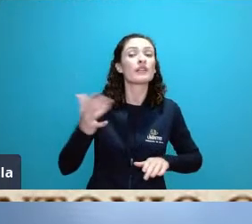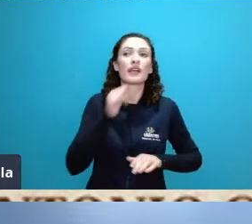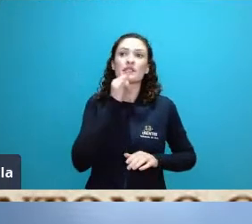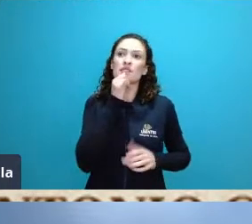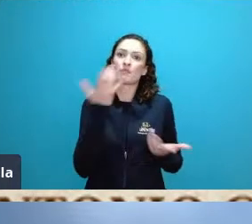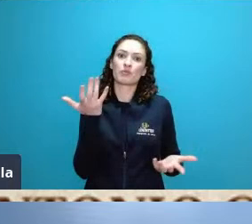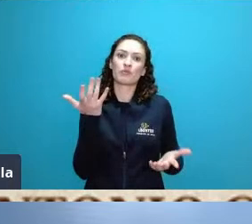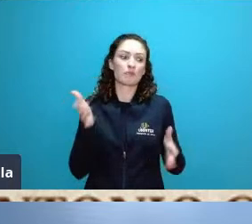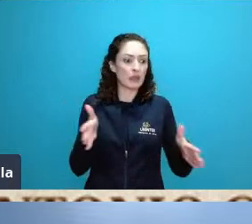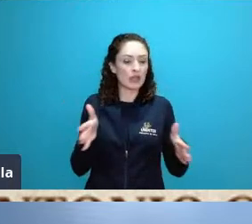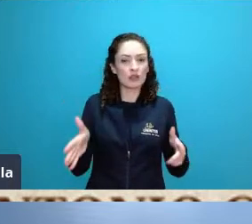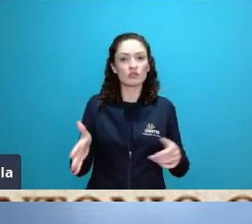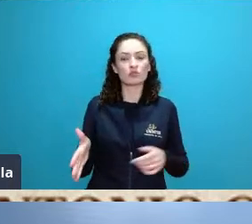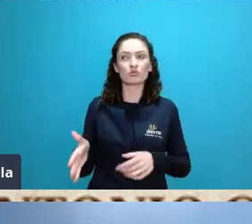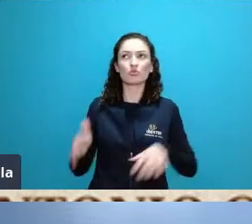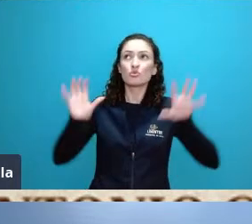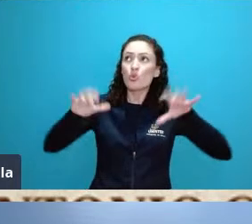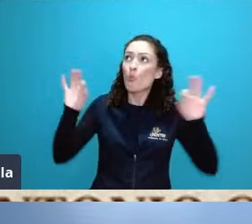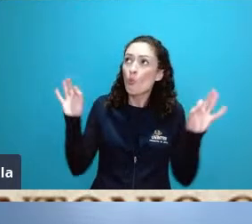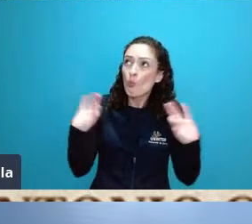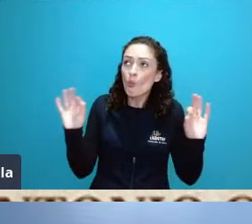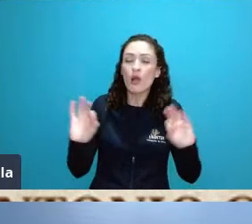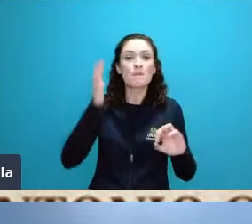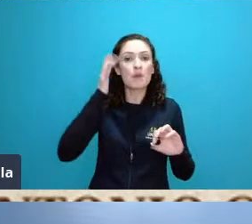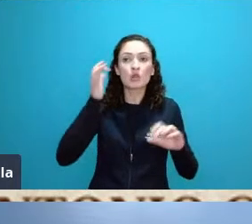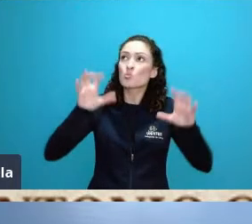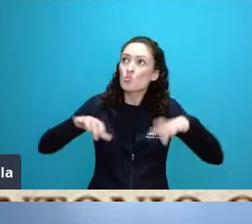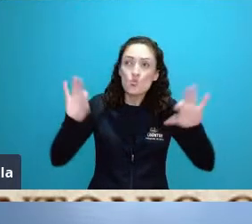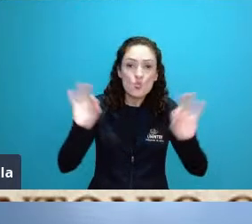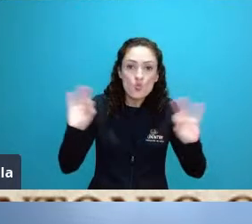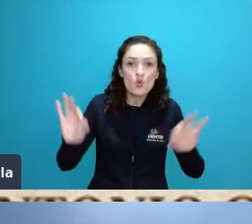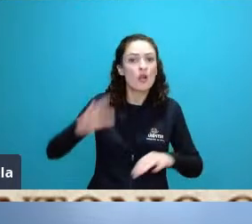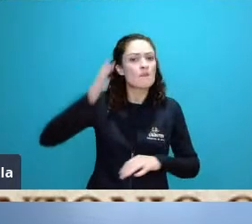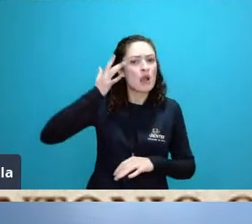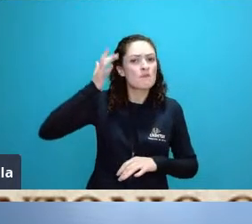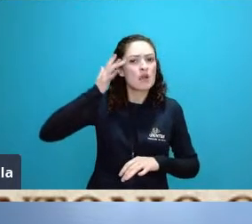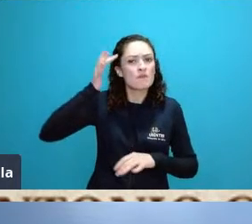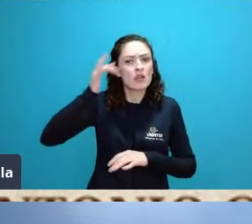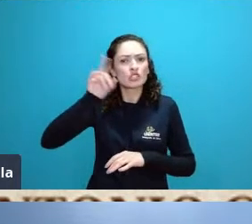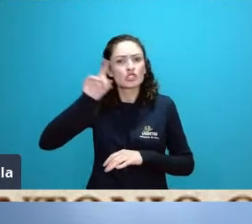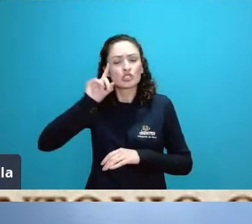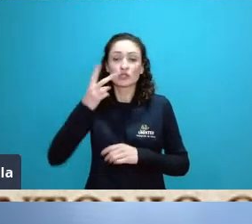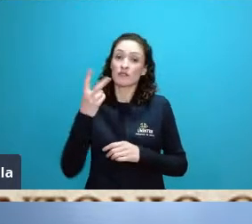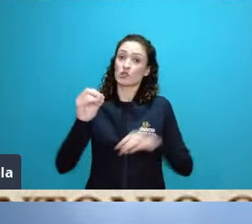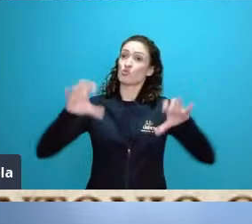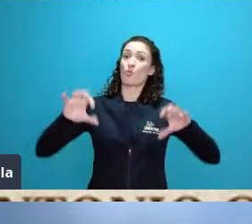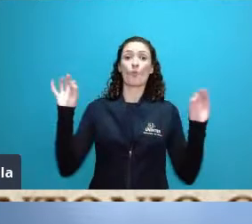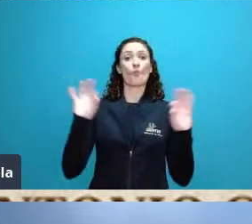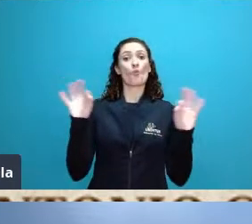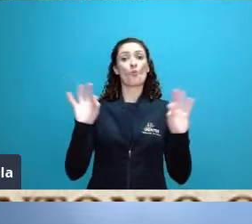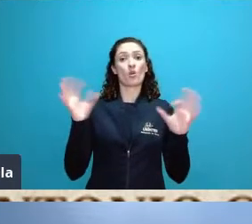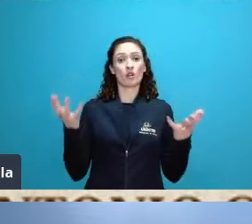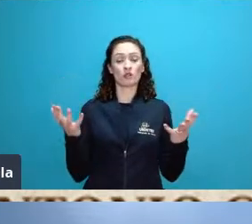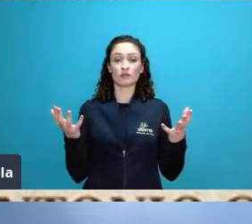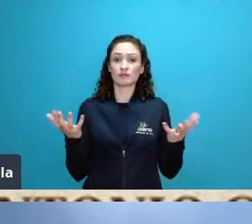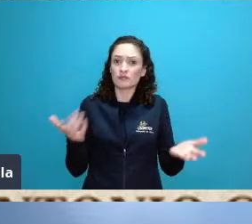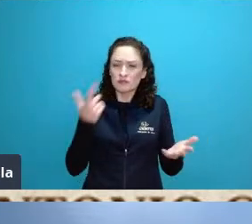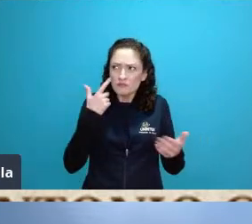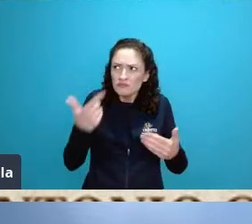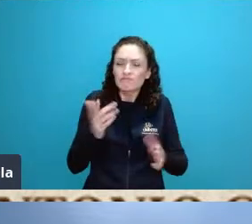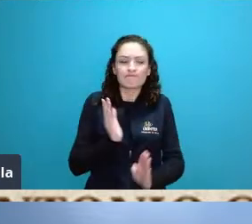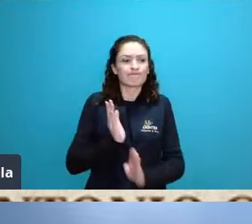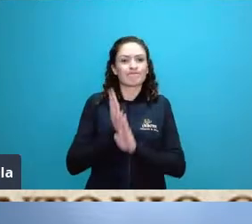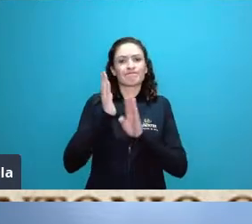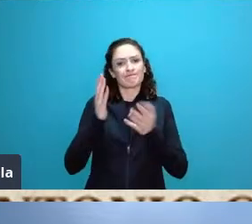1950 tinha certo reflexo em 2020 tem outro reflexo não é só por causa